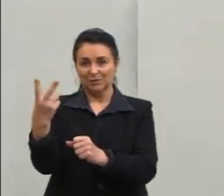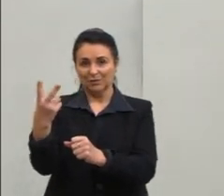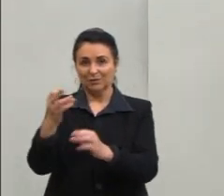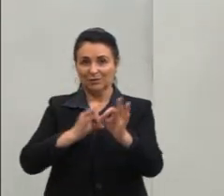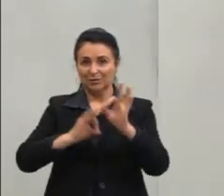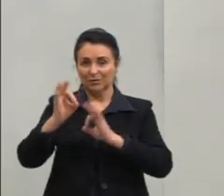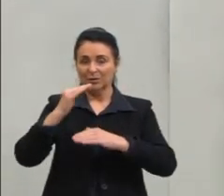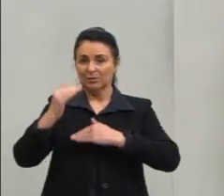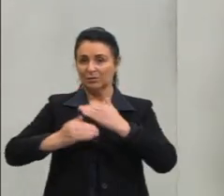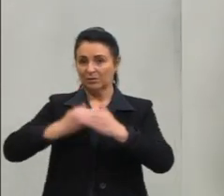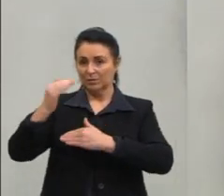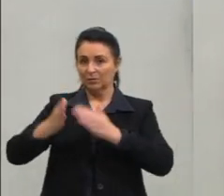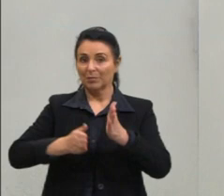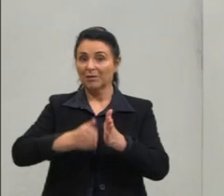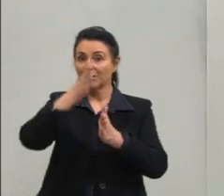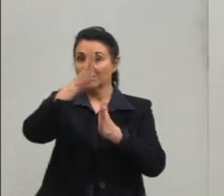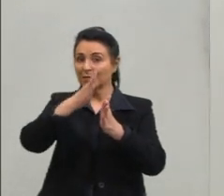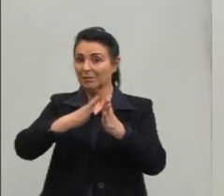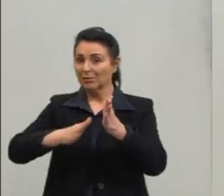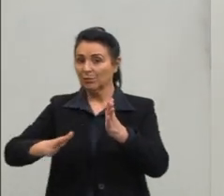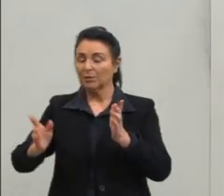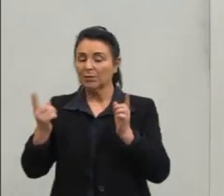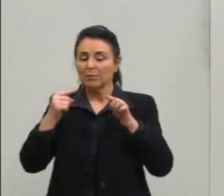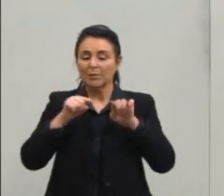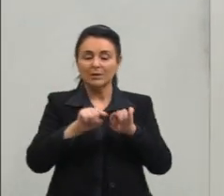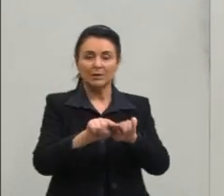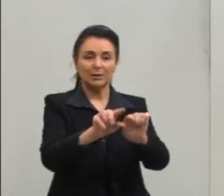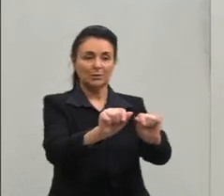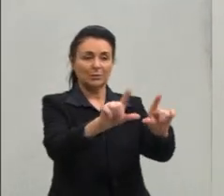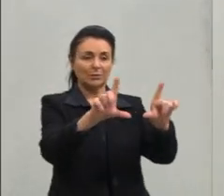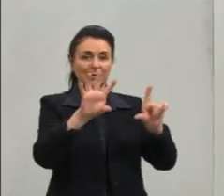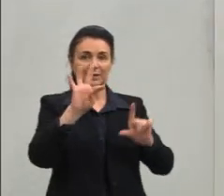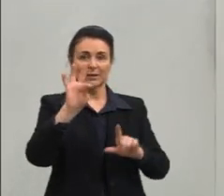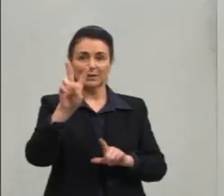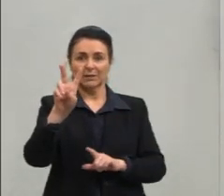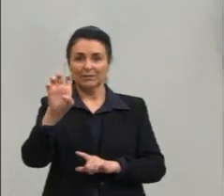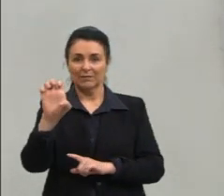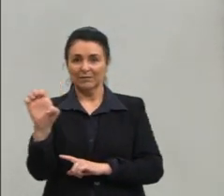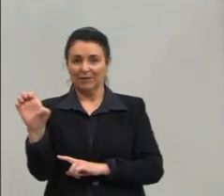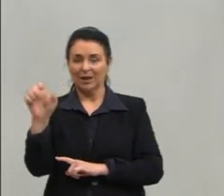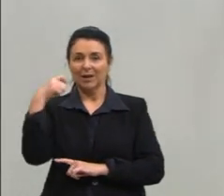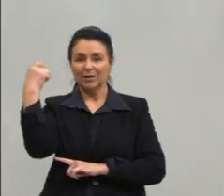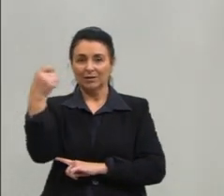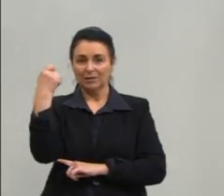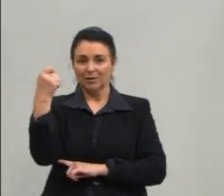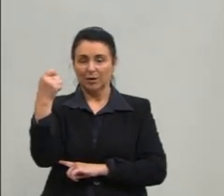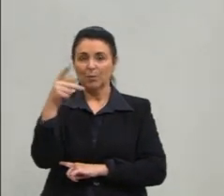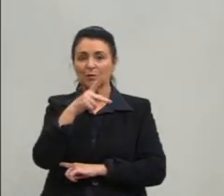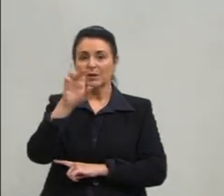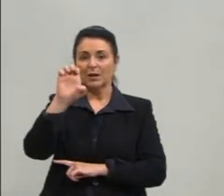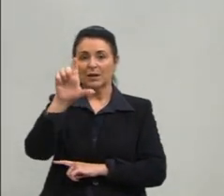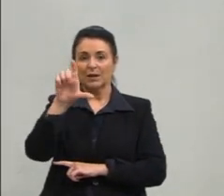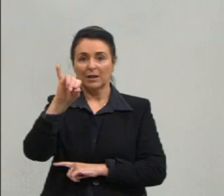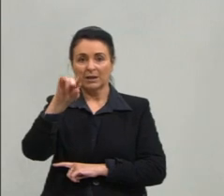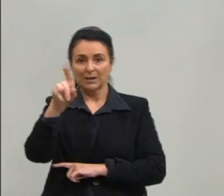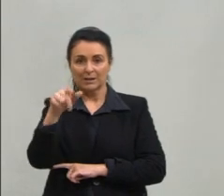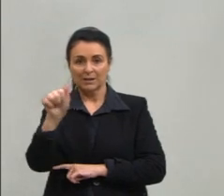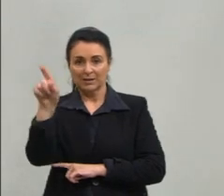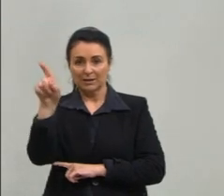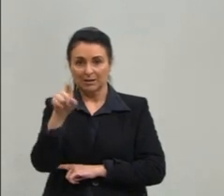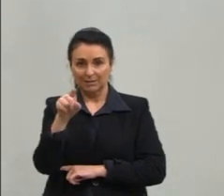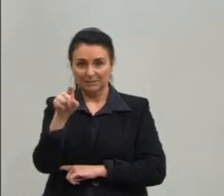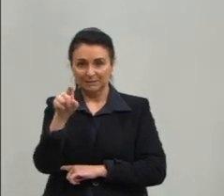projeto desenvolvido pela SEDUC em parceria com a TVR Rio Grande do Sul. Eu sou a professora Elisada Fontoura Toledo,